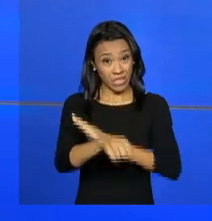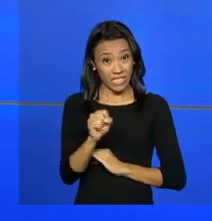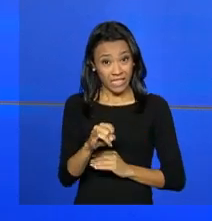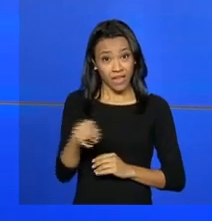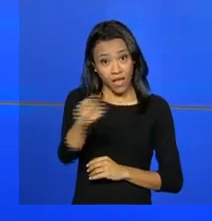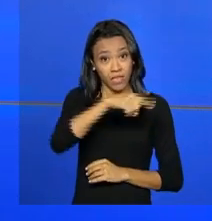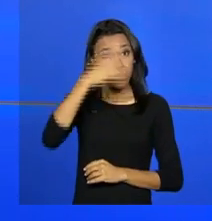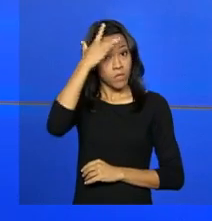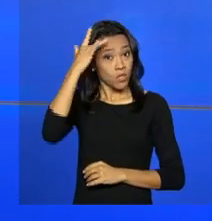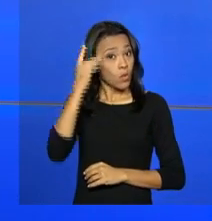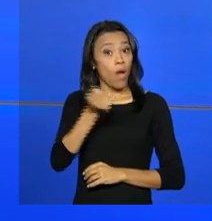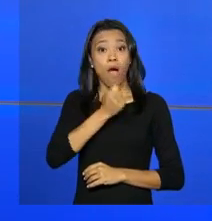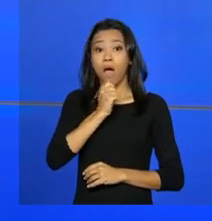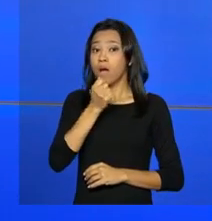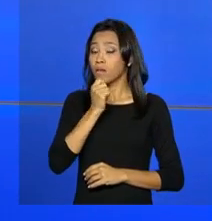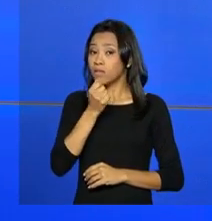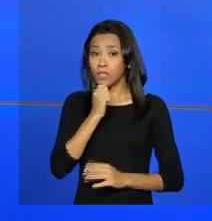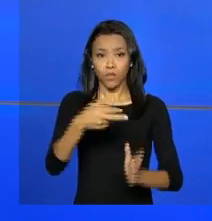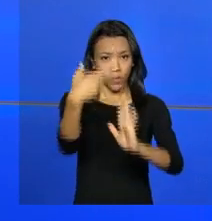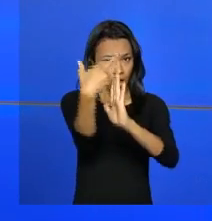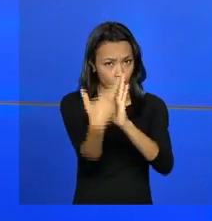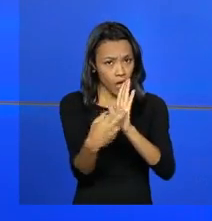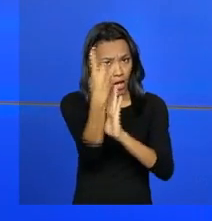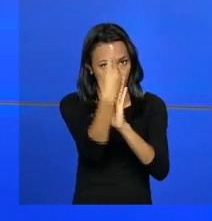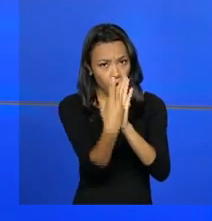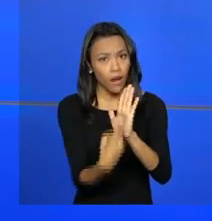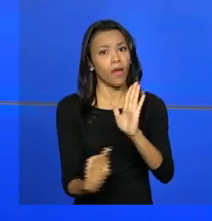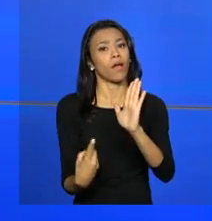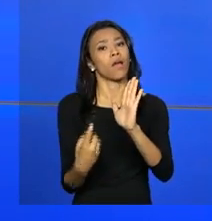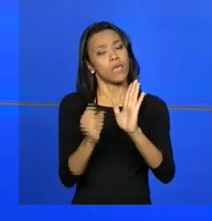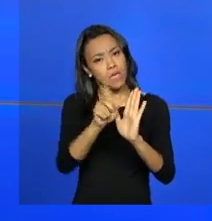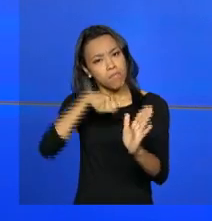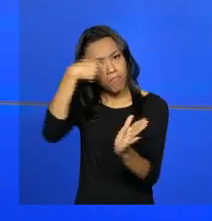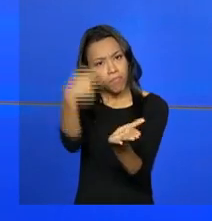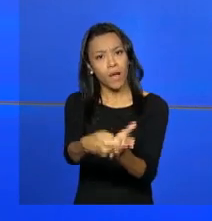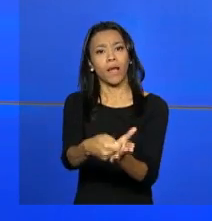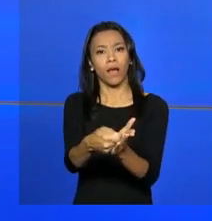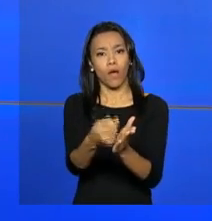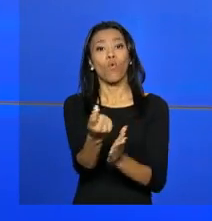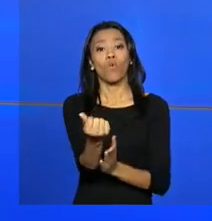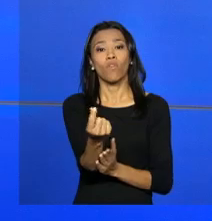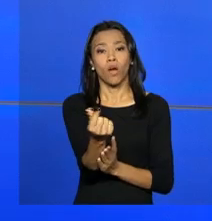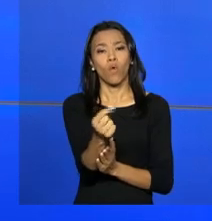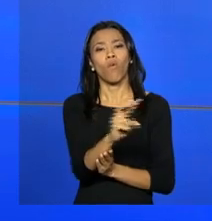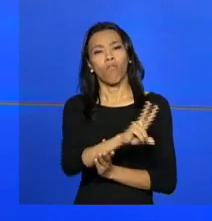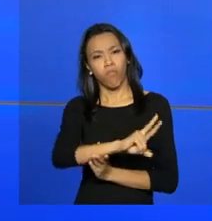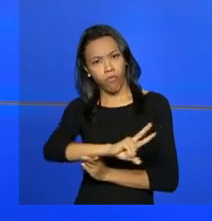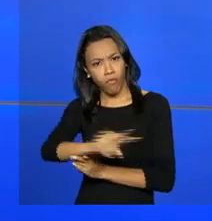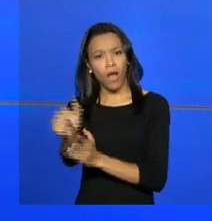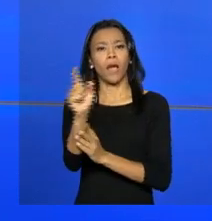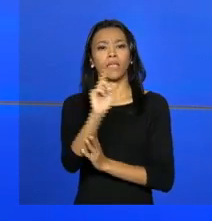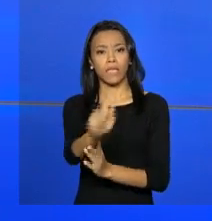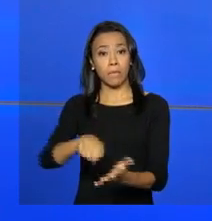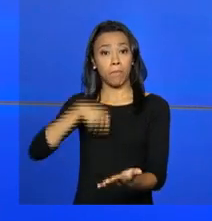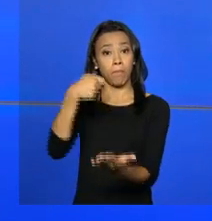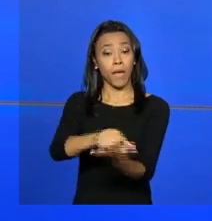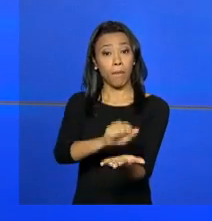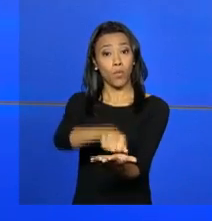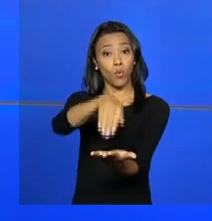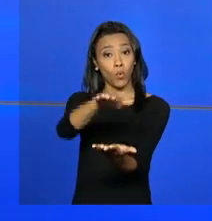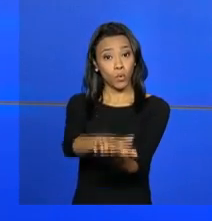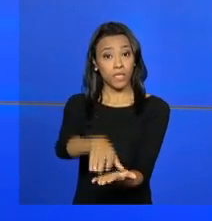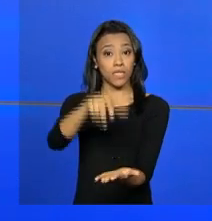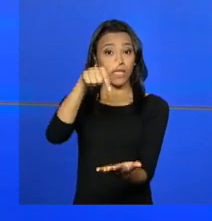contribuintes não fizerem a correção na declaração e pagar o valor devido, serão autuados e terão que pagar multa de